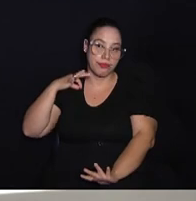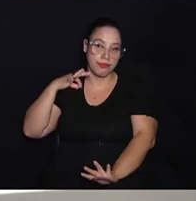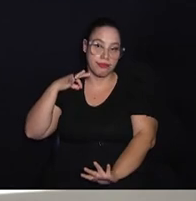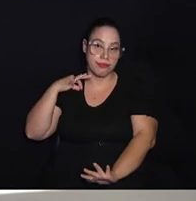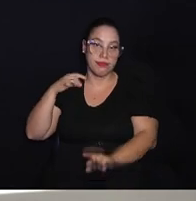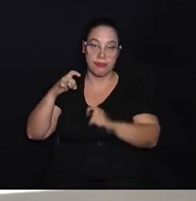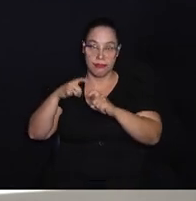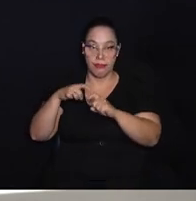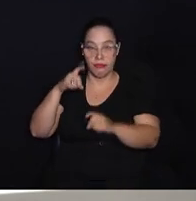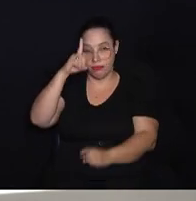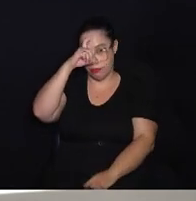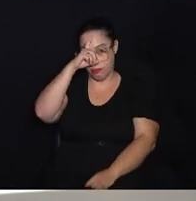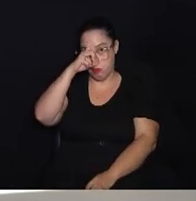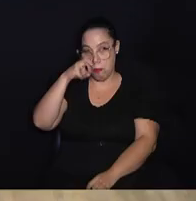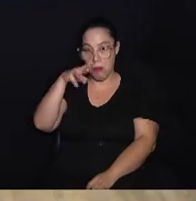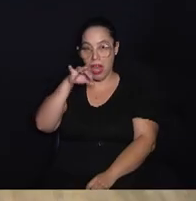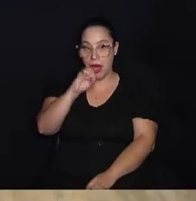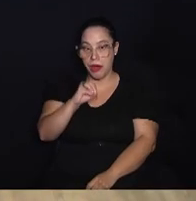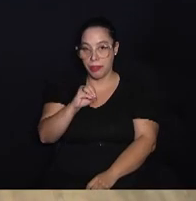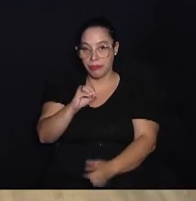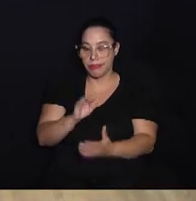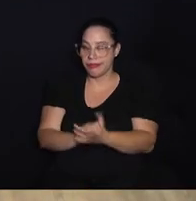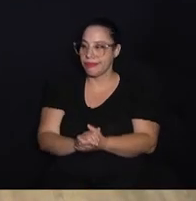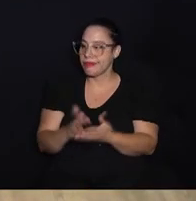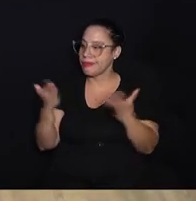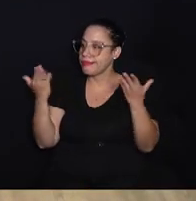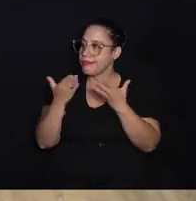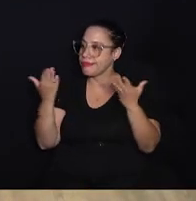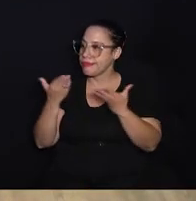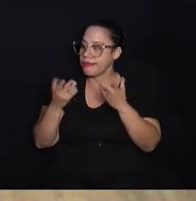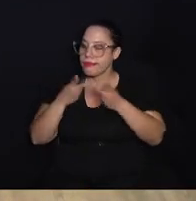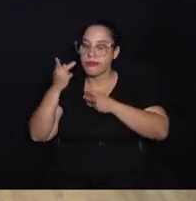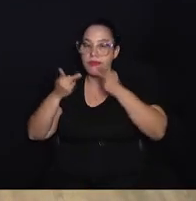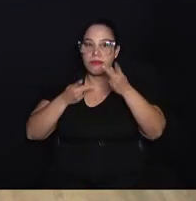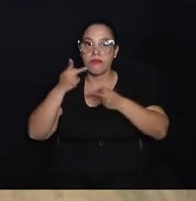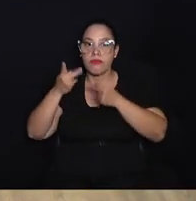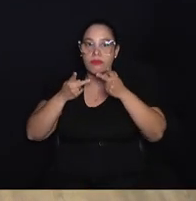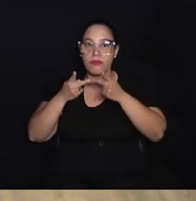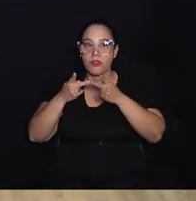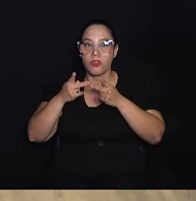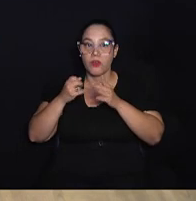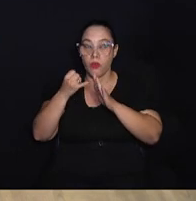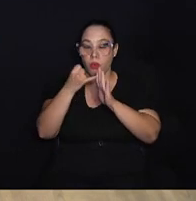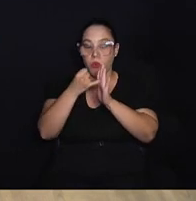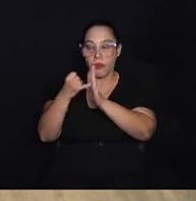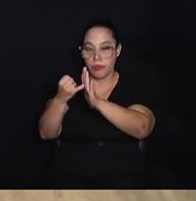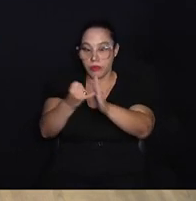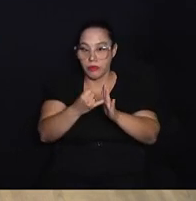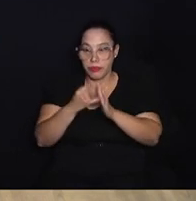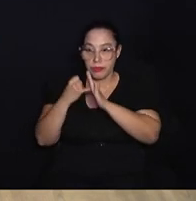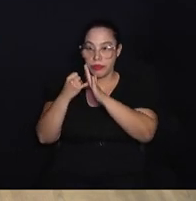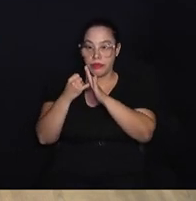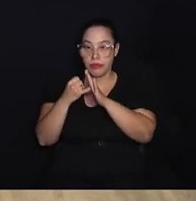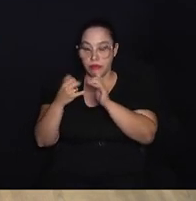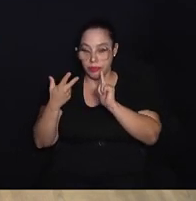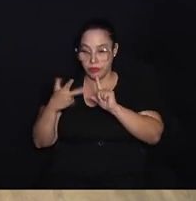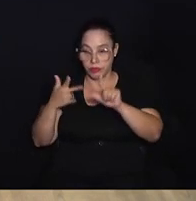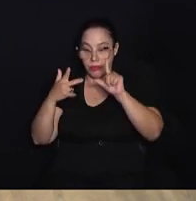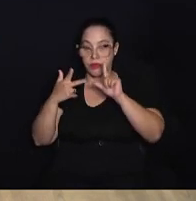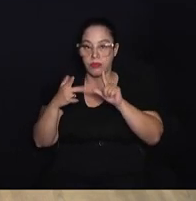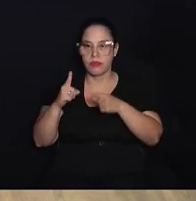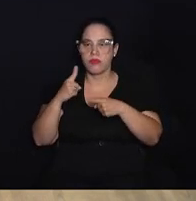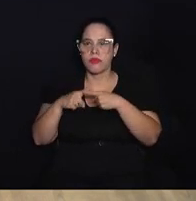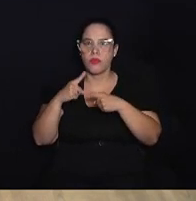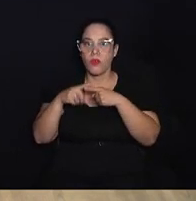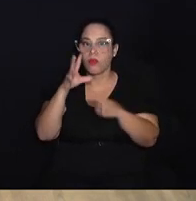da Rede Mário Gatti. Agora a gente vai falar um pouquinho sobre imóveis aqui no Notícias da Metrópole, porque